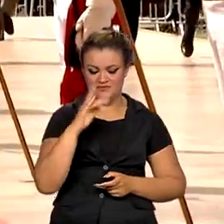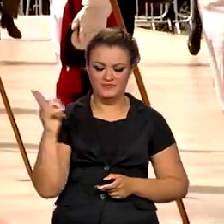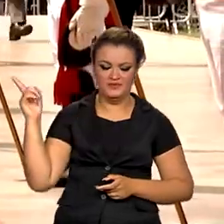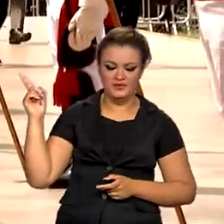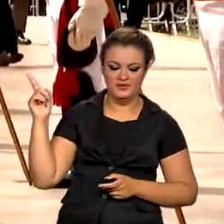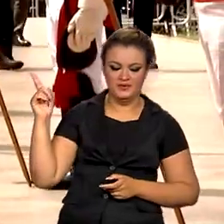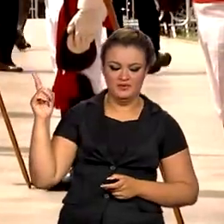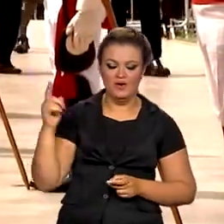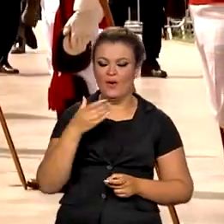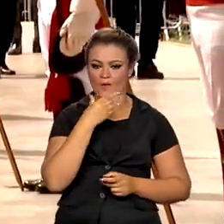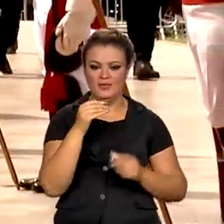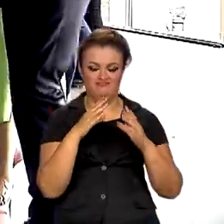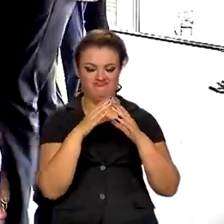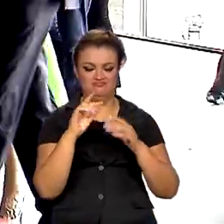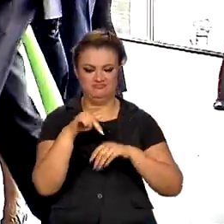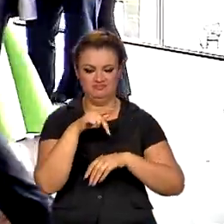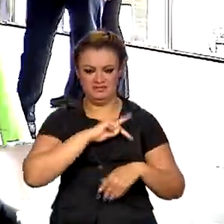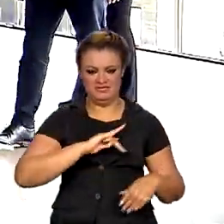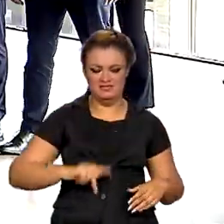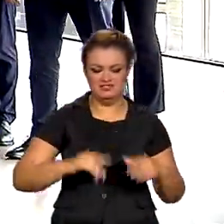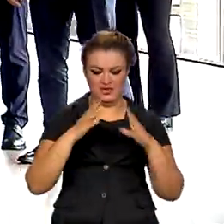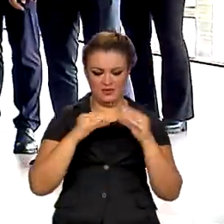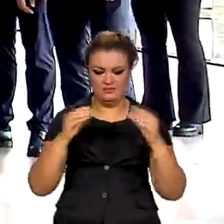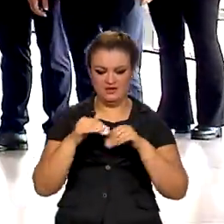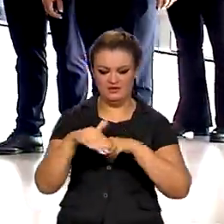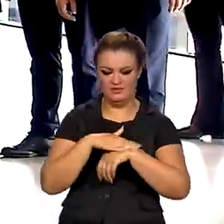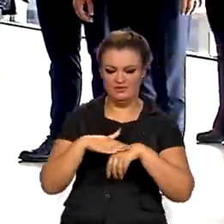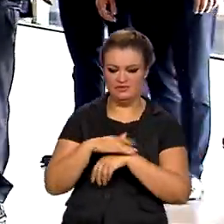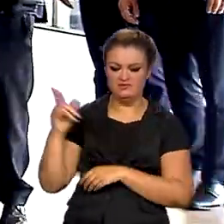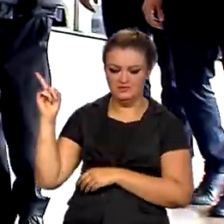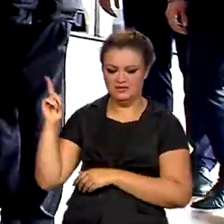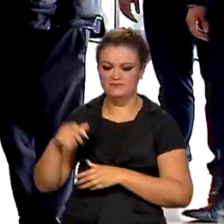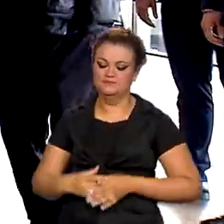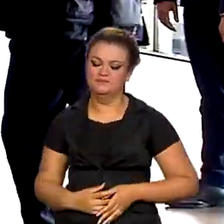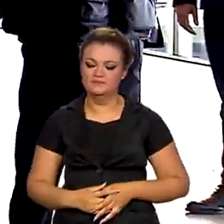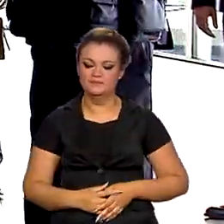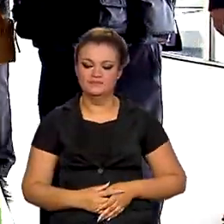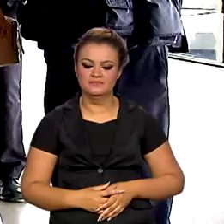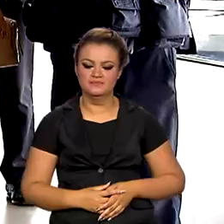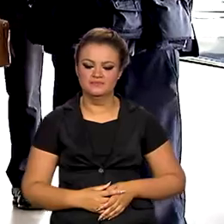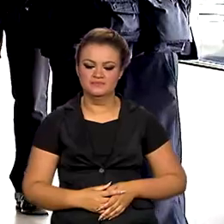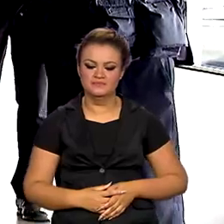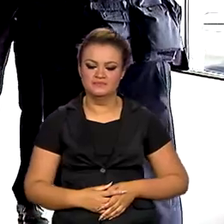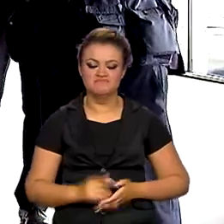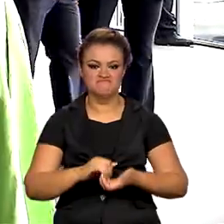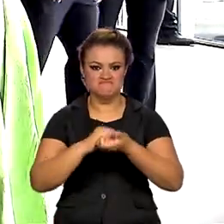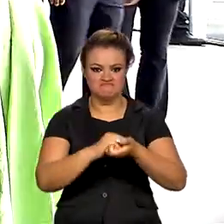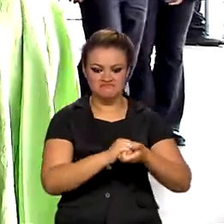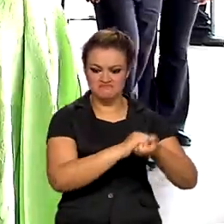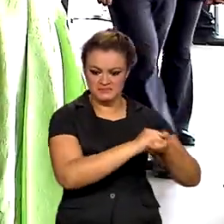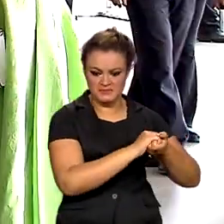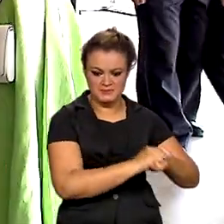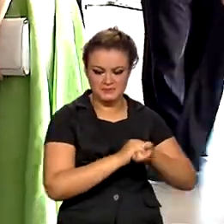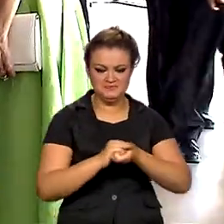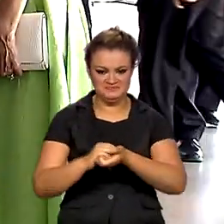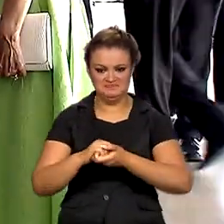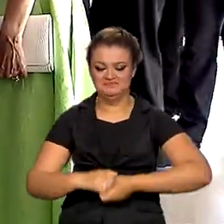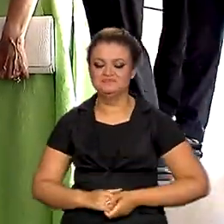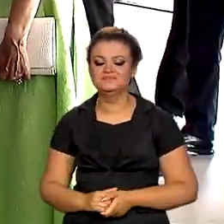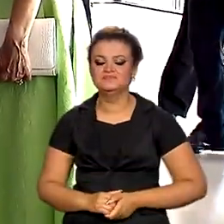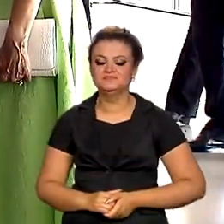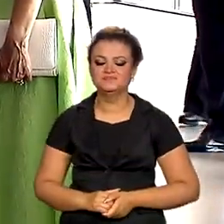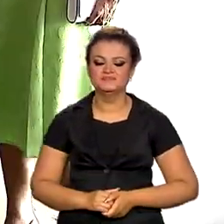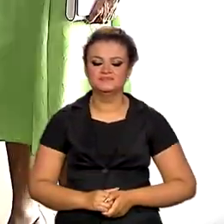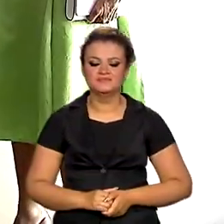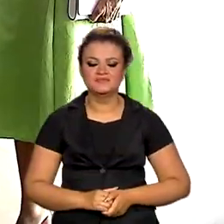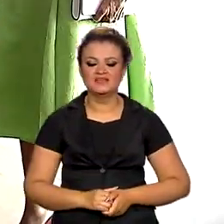Romênia, Klaus Johannes, recebeu os cumprimentos do presidente Lula, da Primeira-Dama, Janja, e do vice-presidente, Geraldo